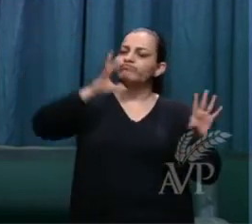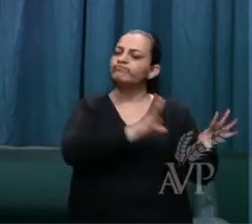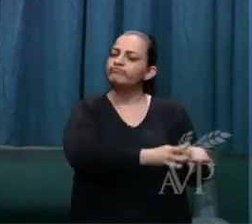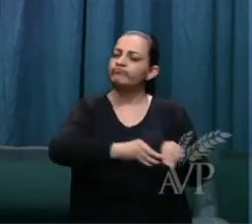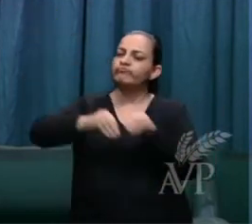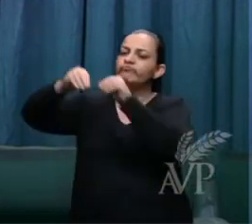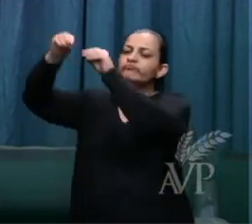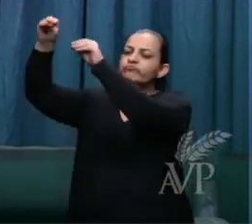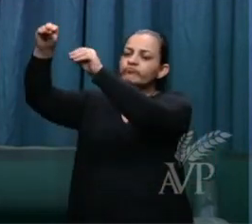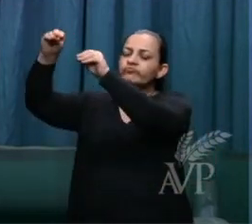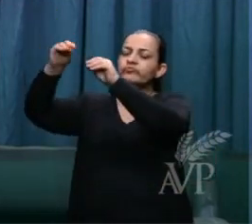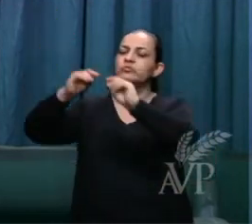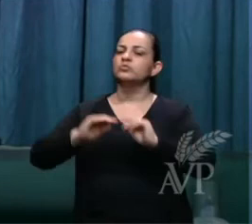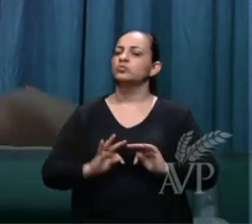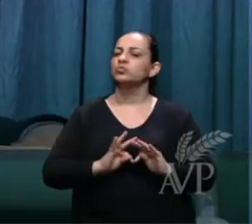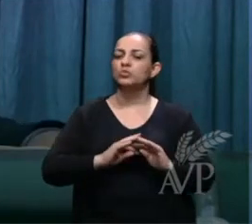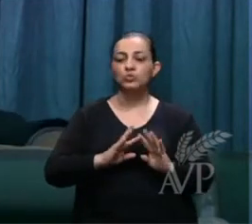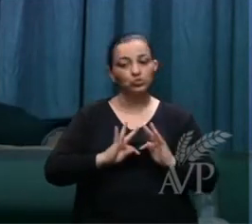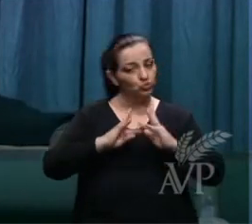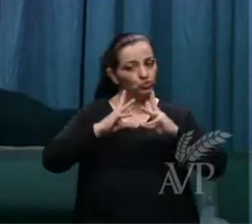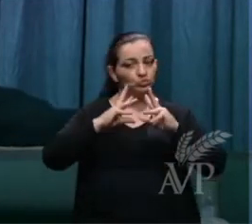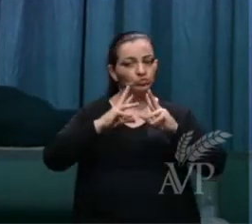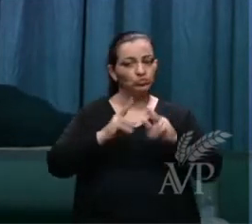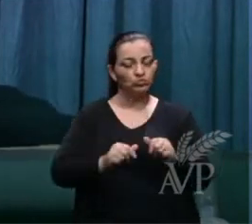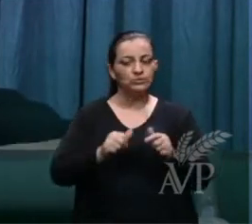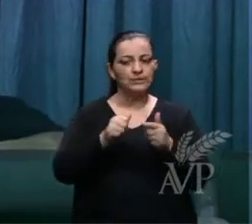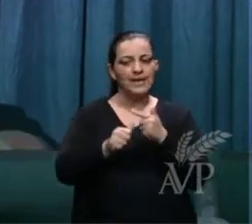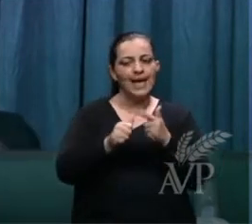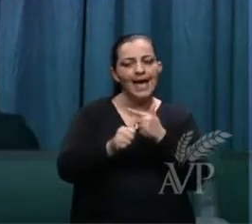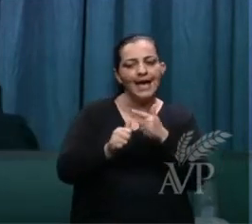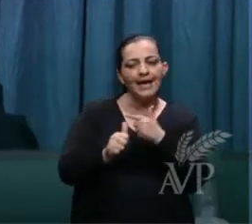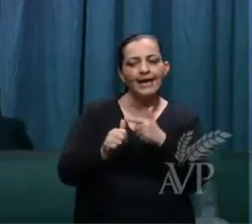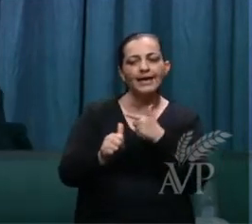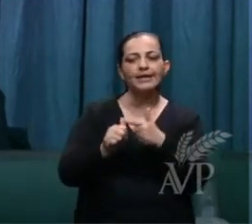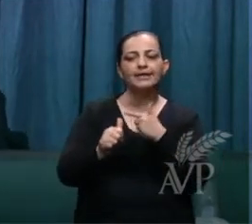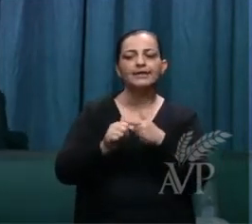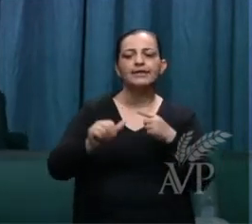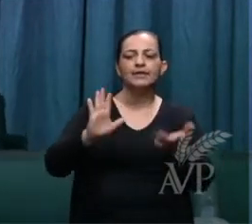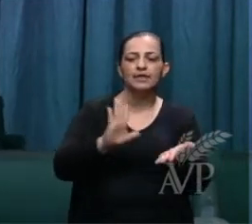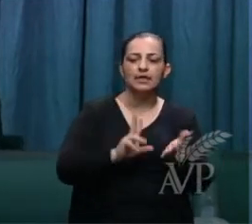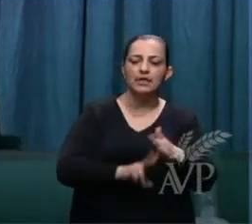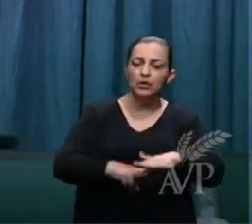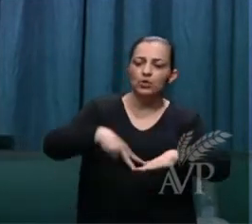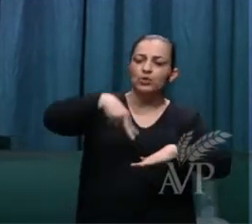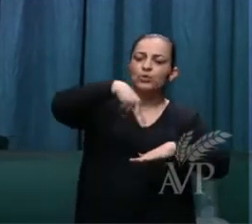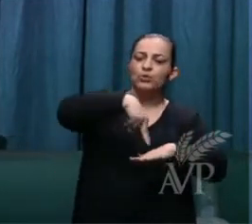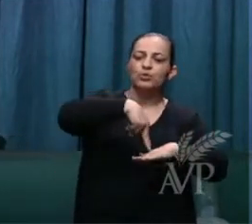aqueles que tiveram parte na primeira ressurreição